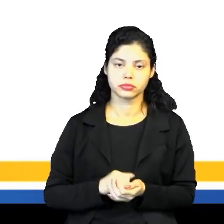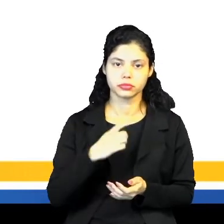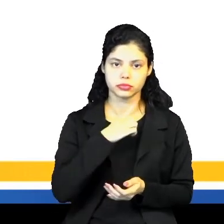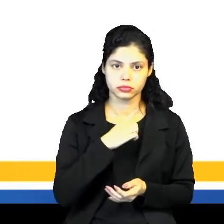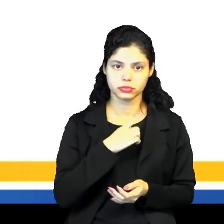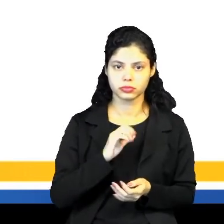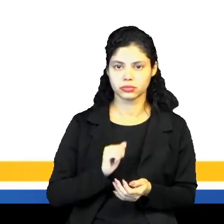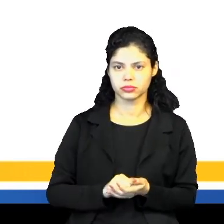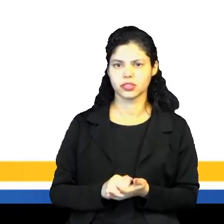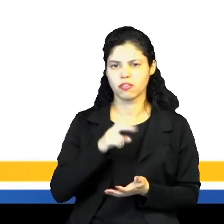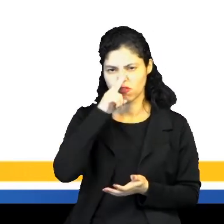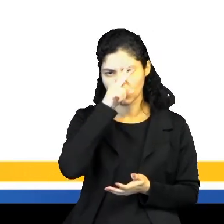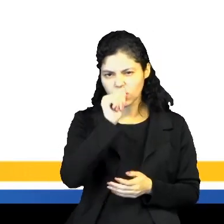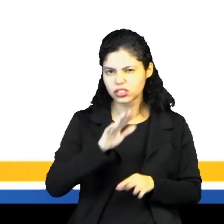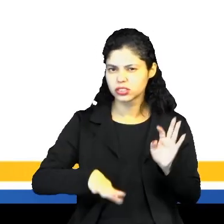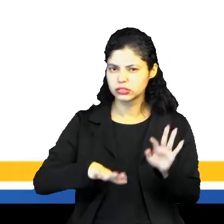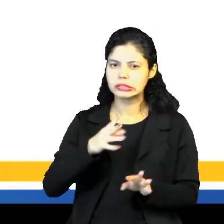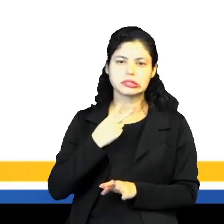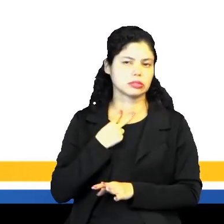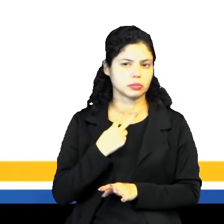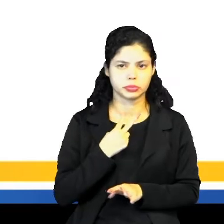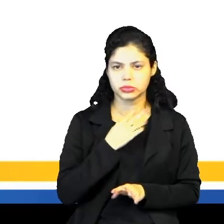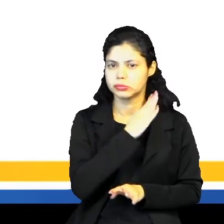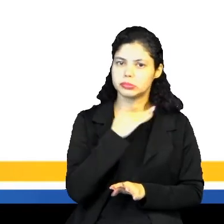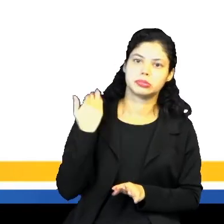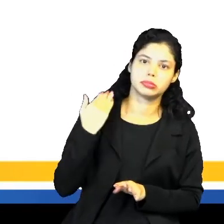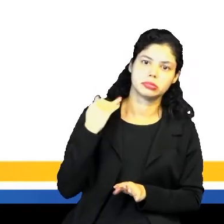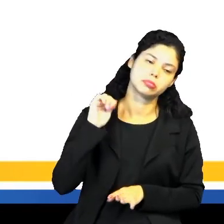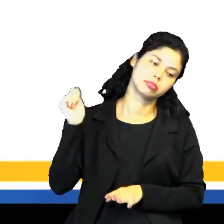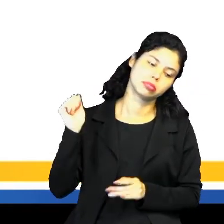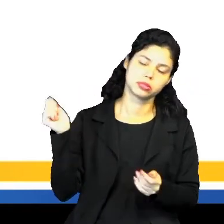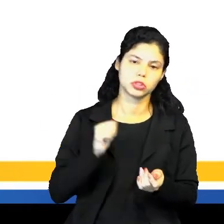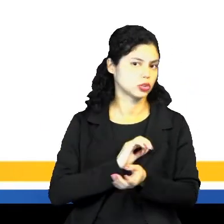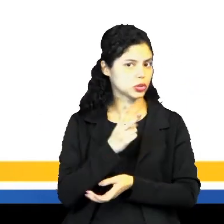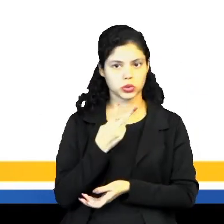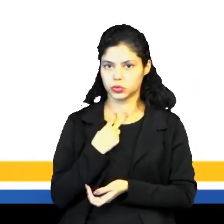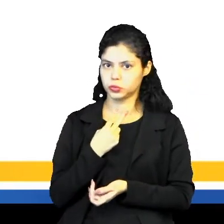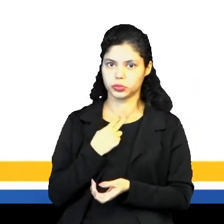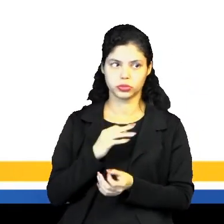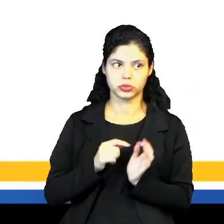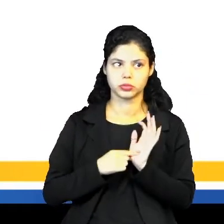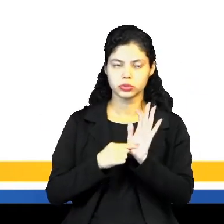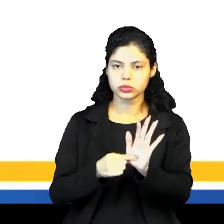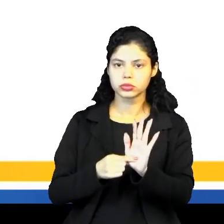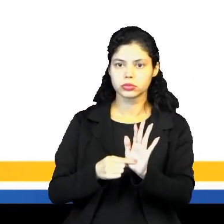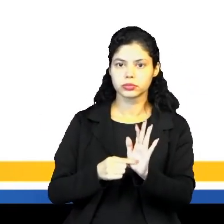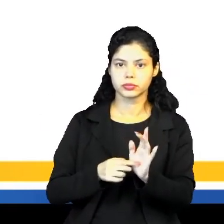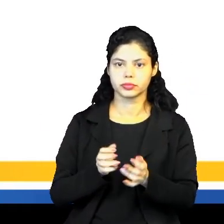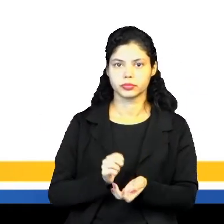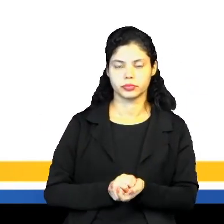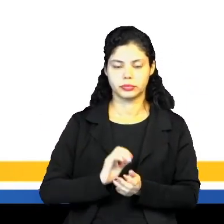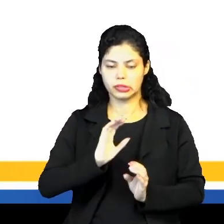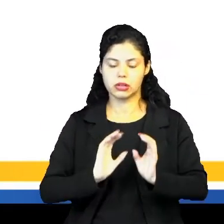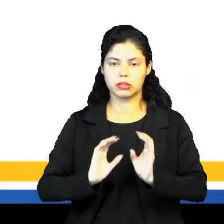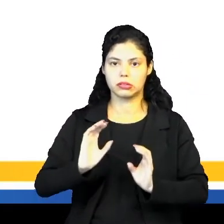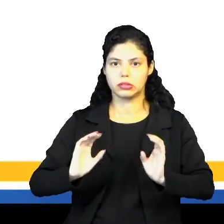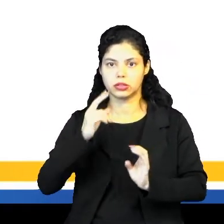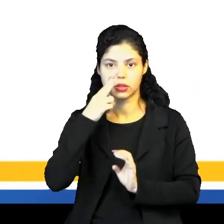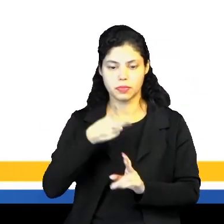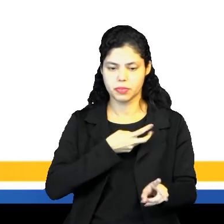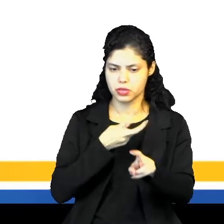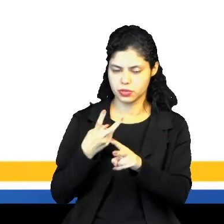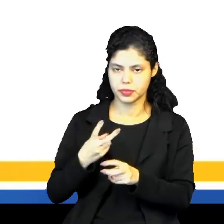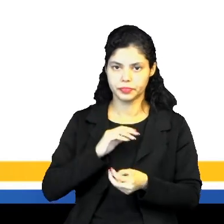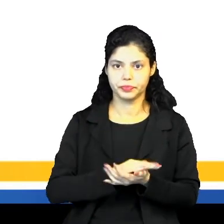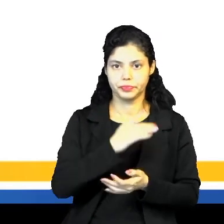cabeça decapitada, né? Geralmente, se tenta manipular essa imagem para ficar meio distorcida, né? Para a pessoa não